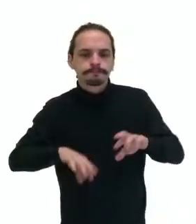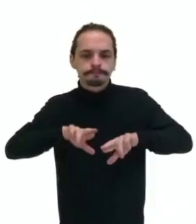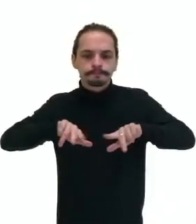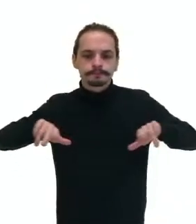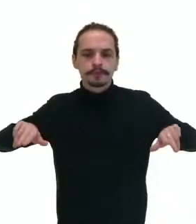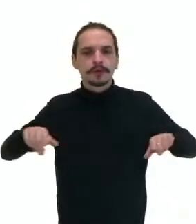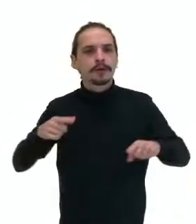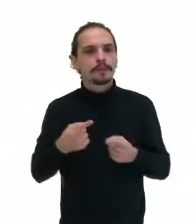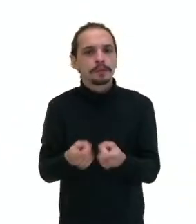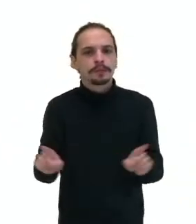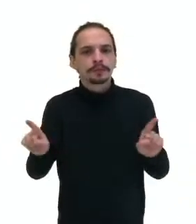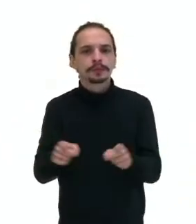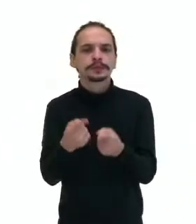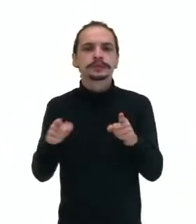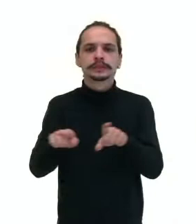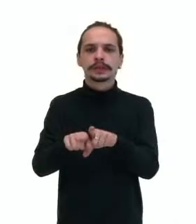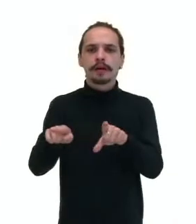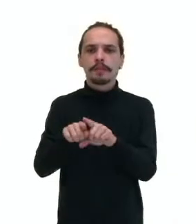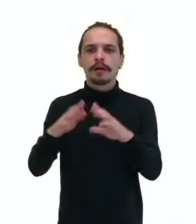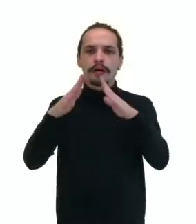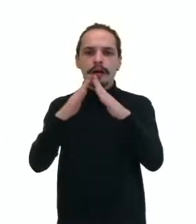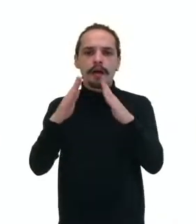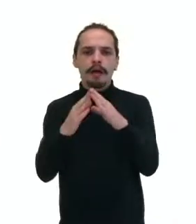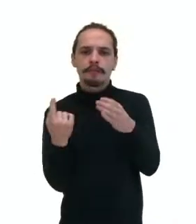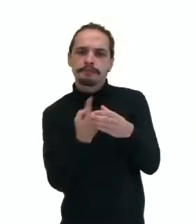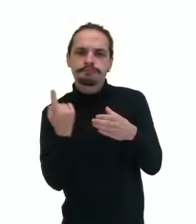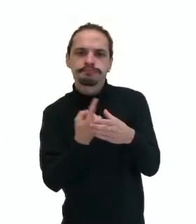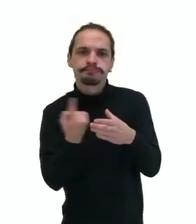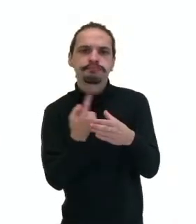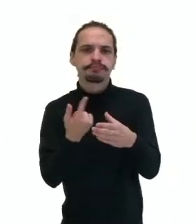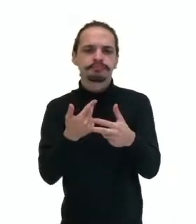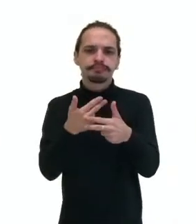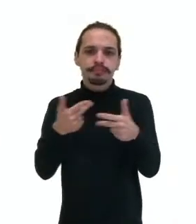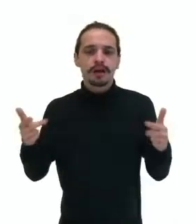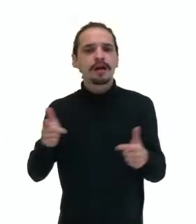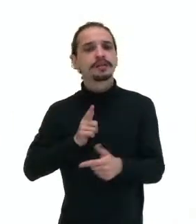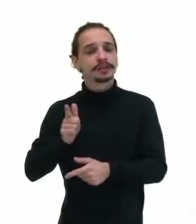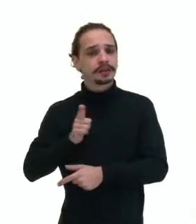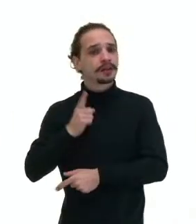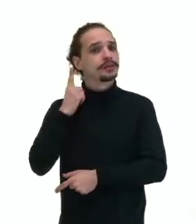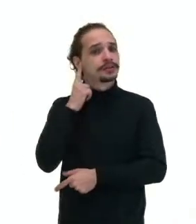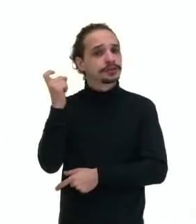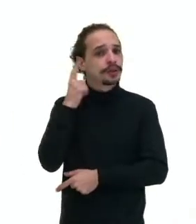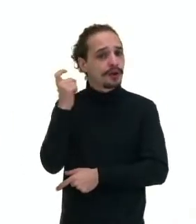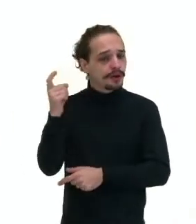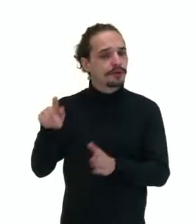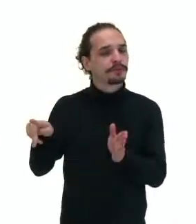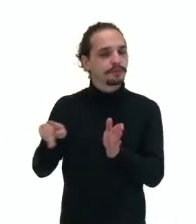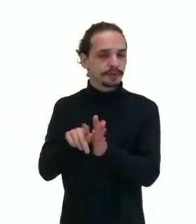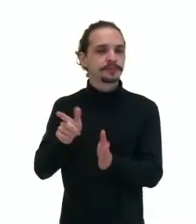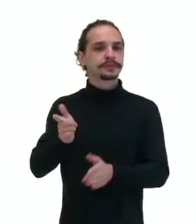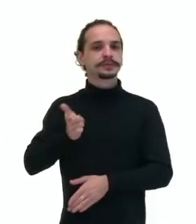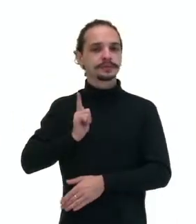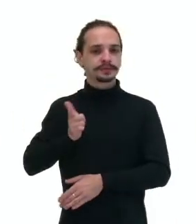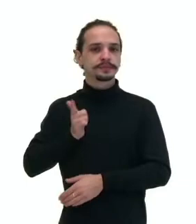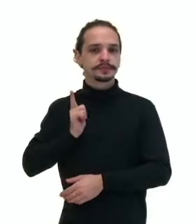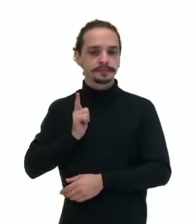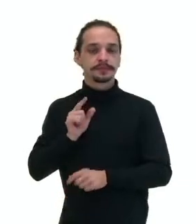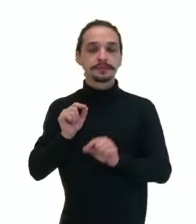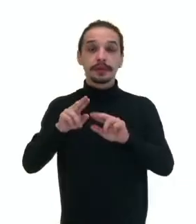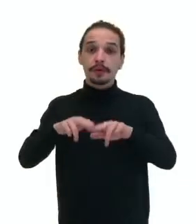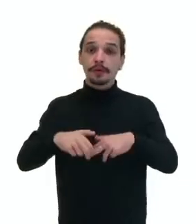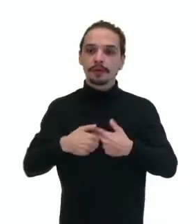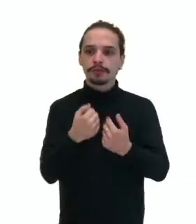domésticos, como litificador, batedeira. Todos vão ser instrumentos que vão produzir sons. Então, a paisagem